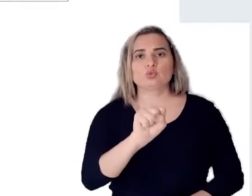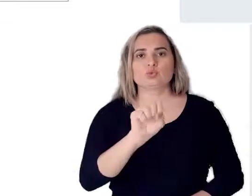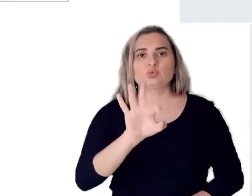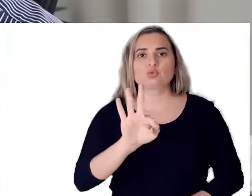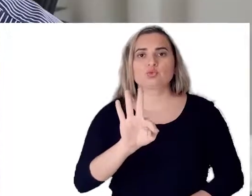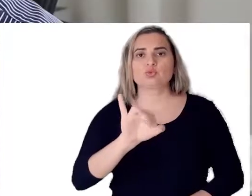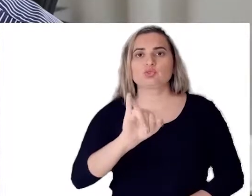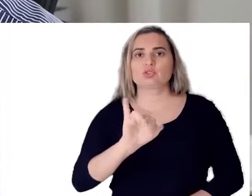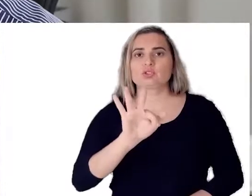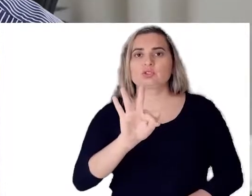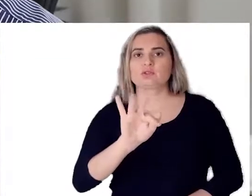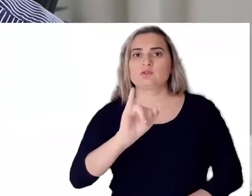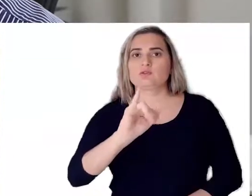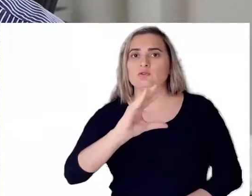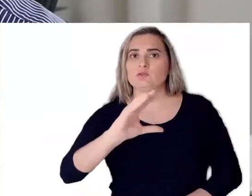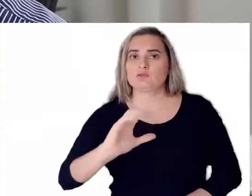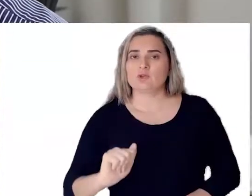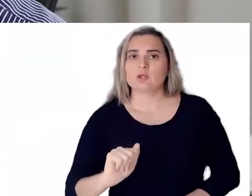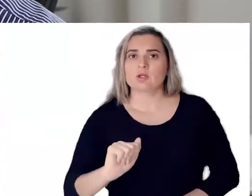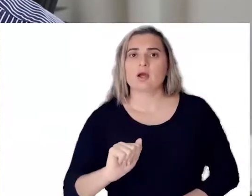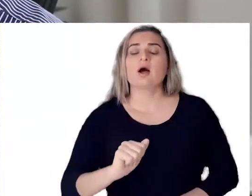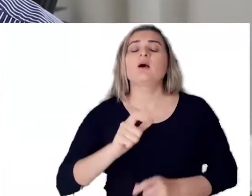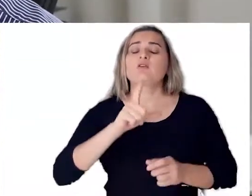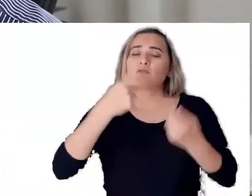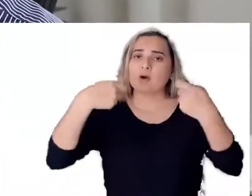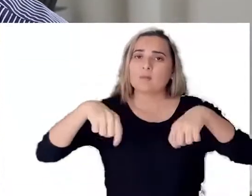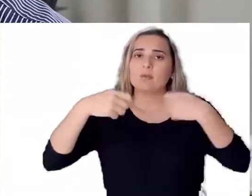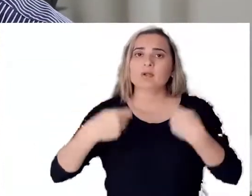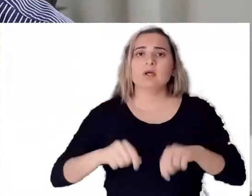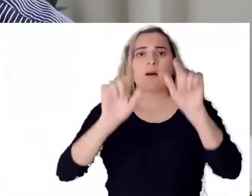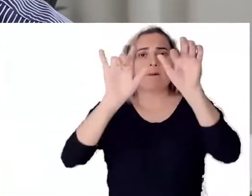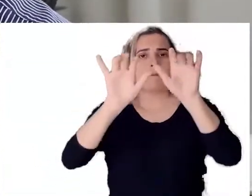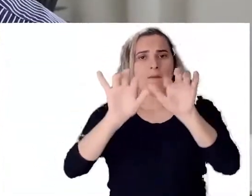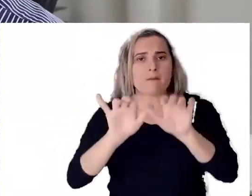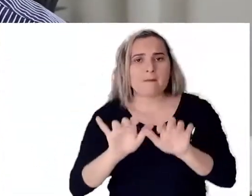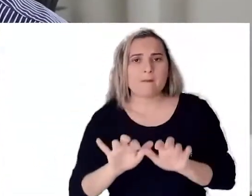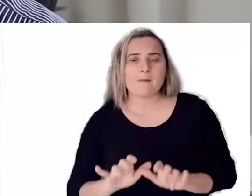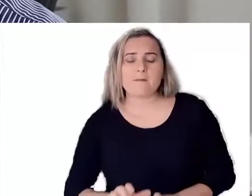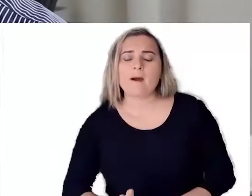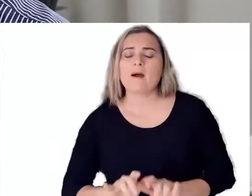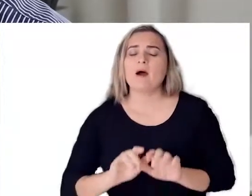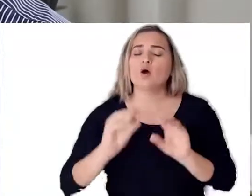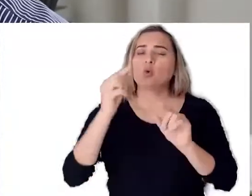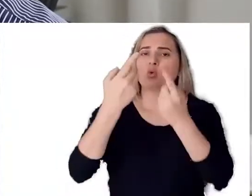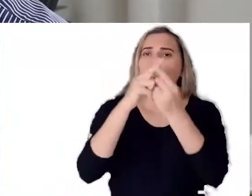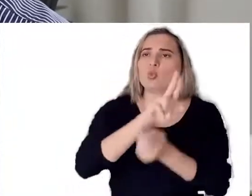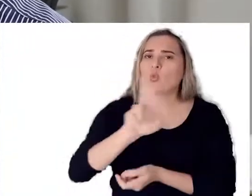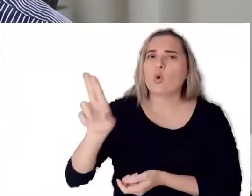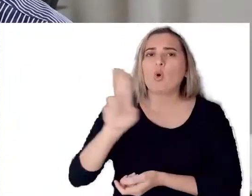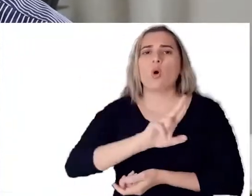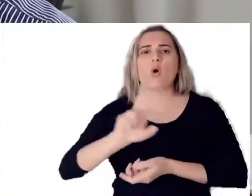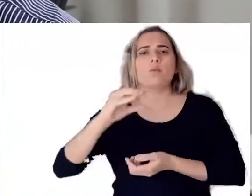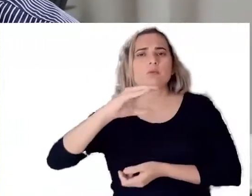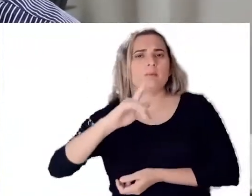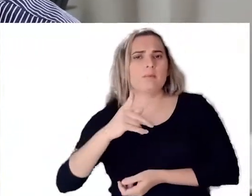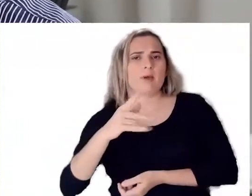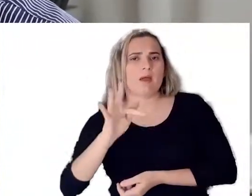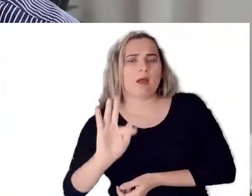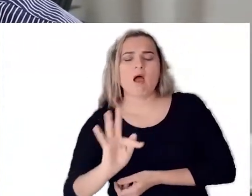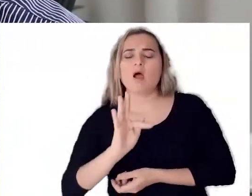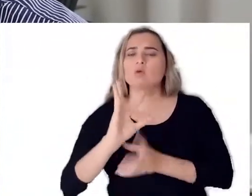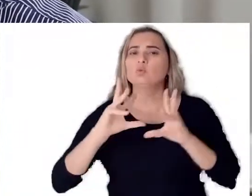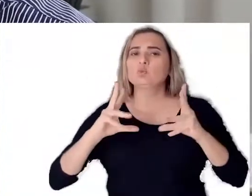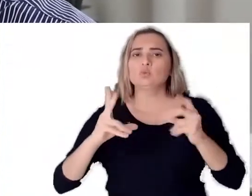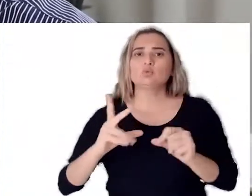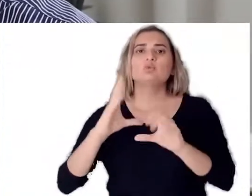do e-título. Se ele for no Google e botar o sistema Justifica, já vai aparecer para ele o formulário eletrônico que ele vai preencher, colocar os dados pessoais, número